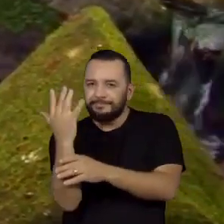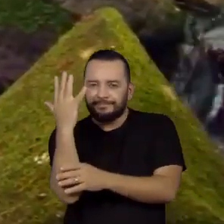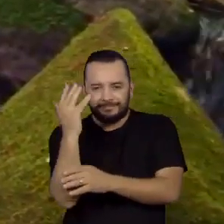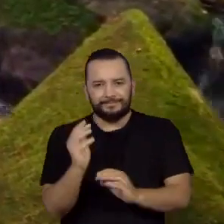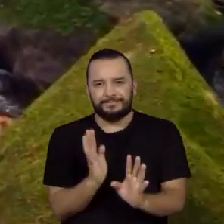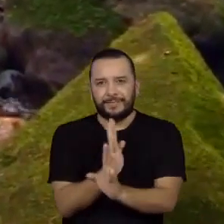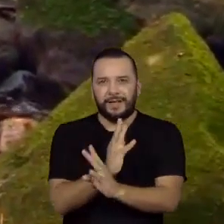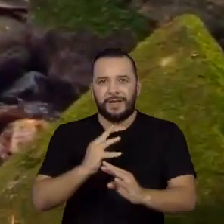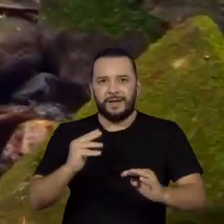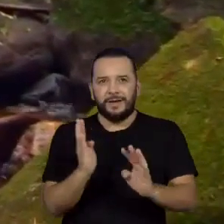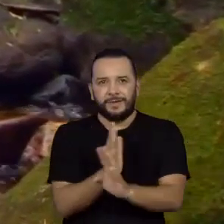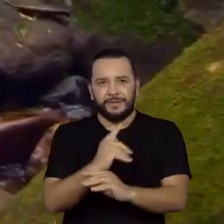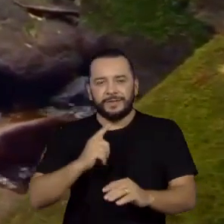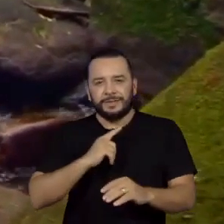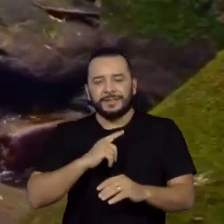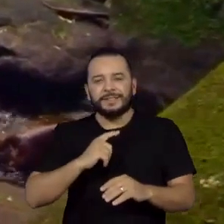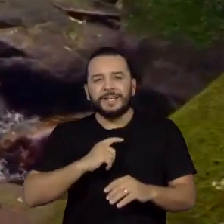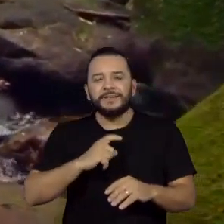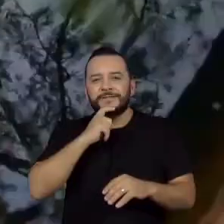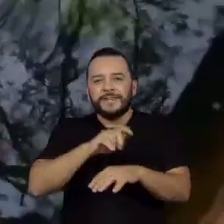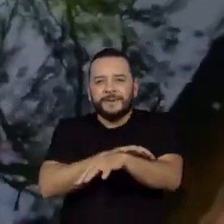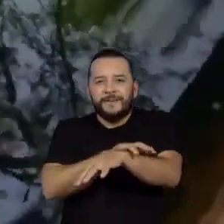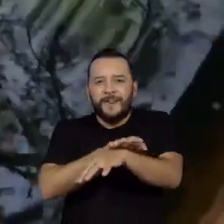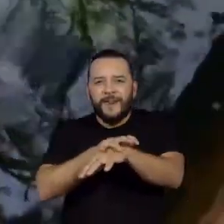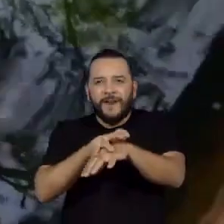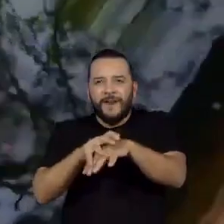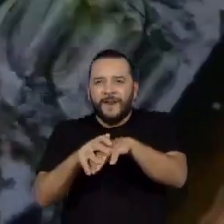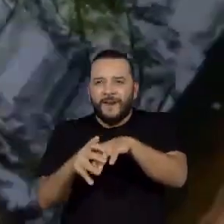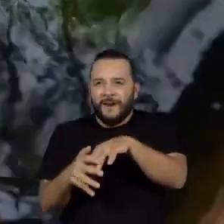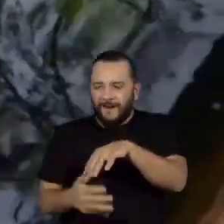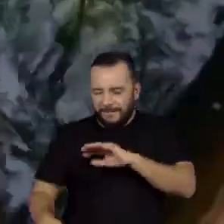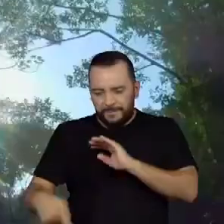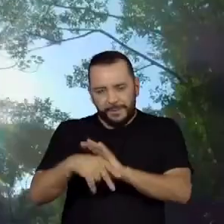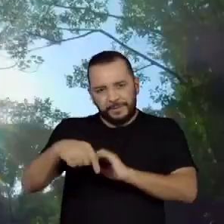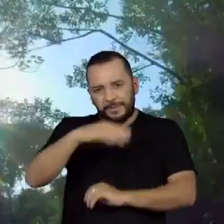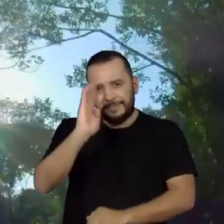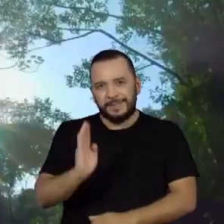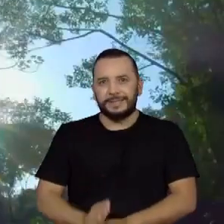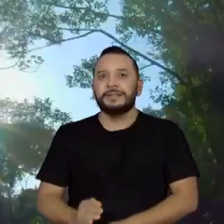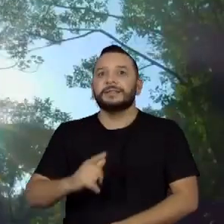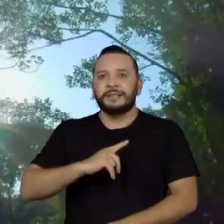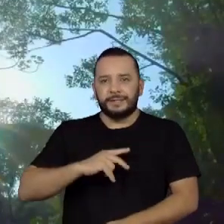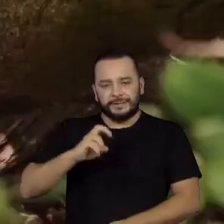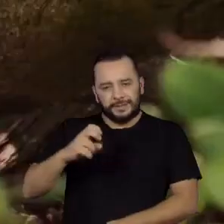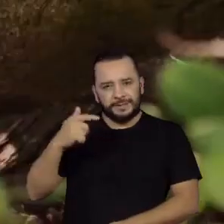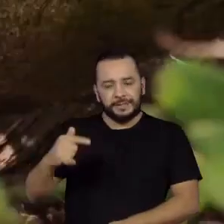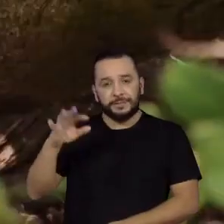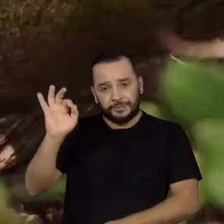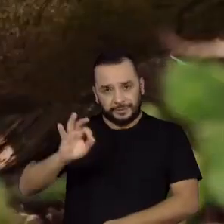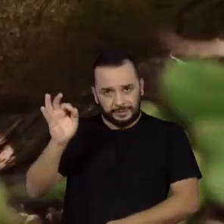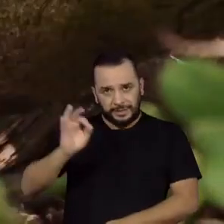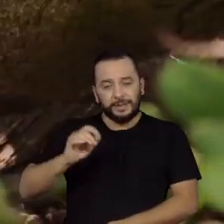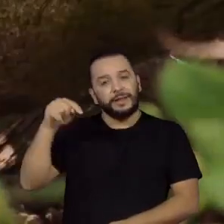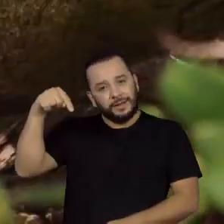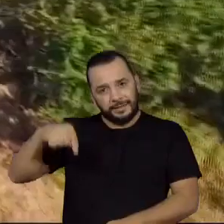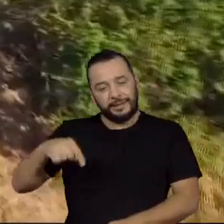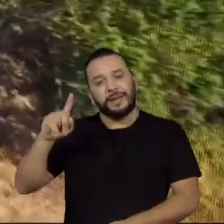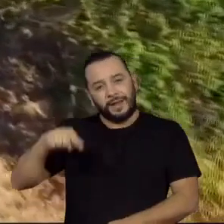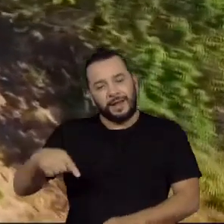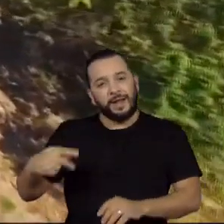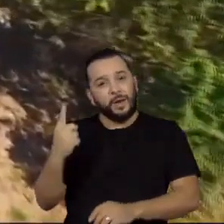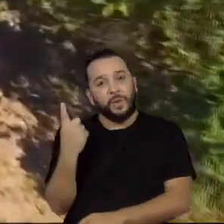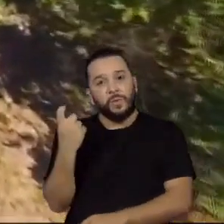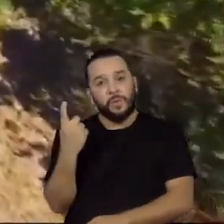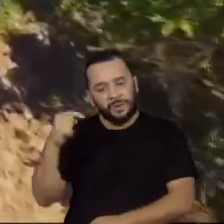fungos nativos de terras brasileiras. 55% das espécies de plantas terrestres são endêmicas do